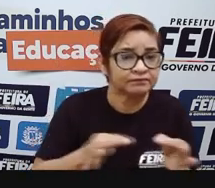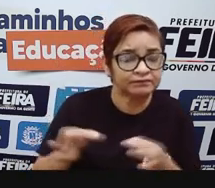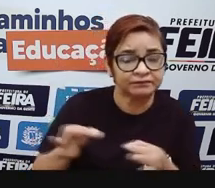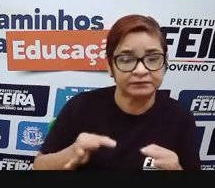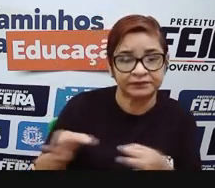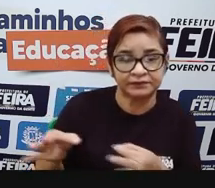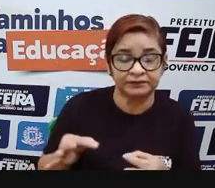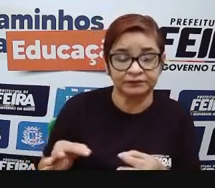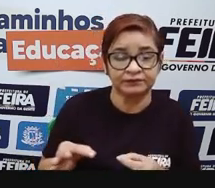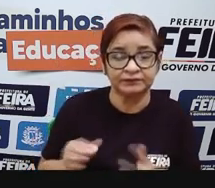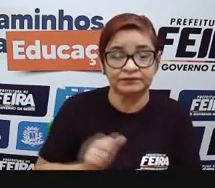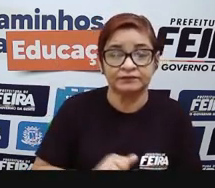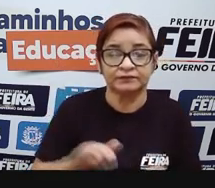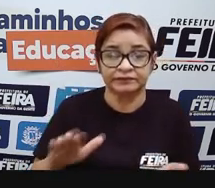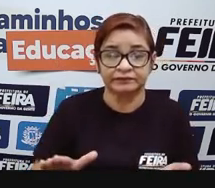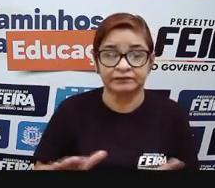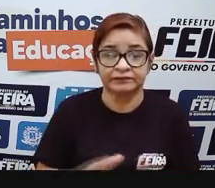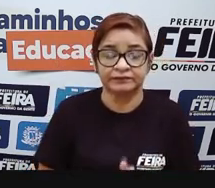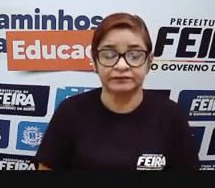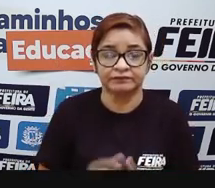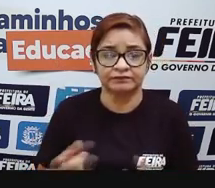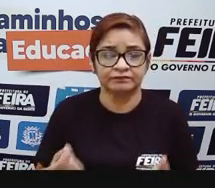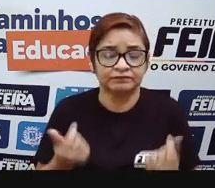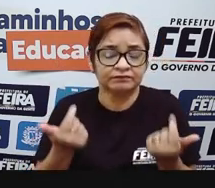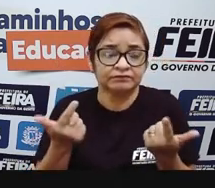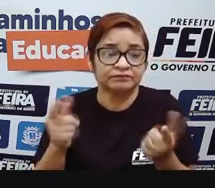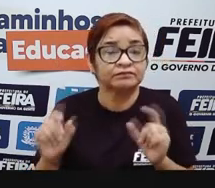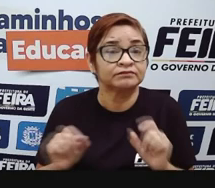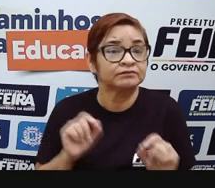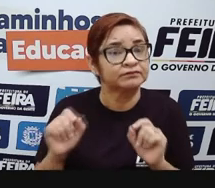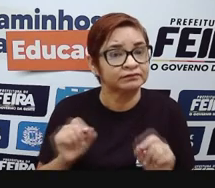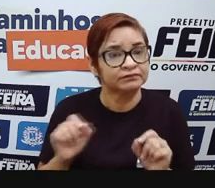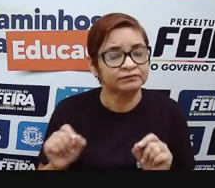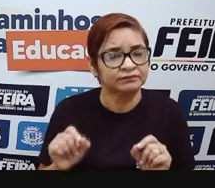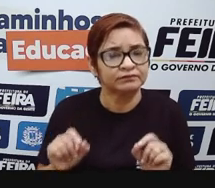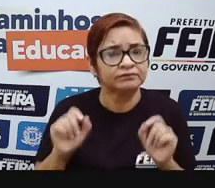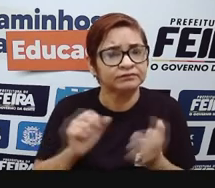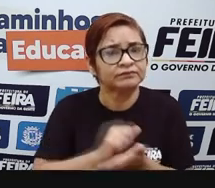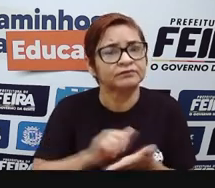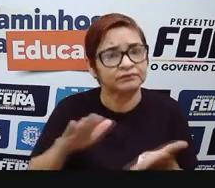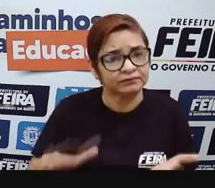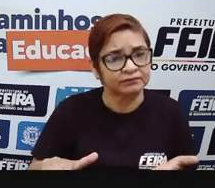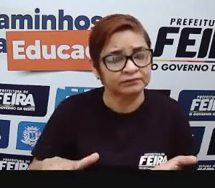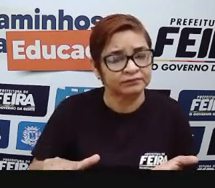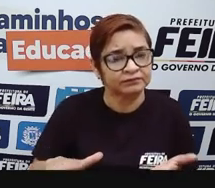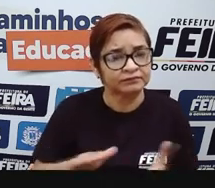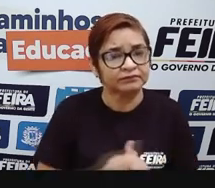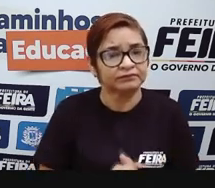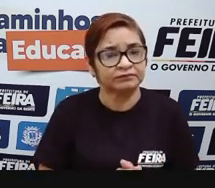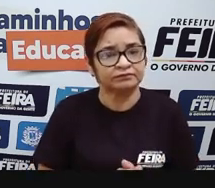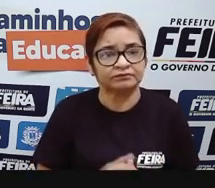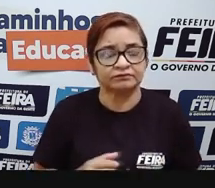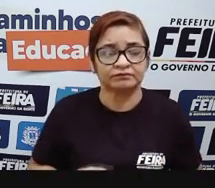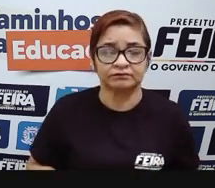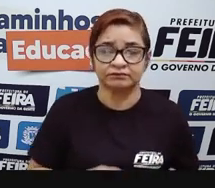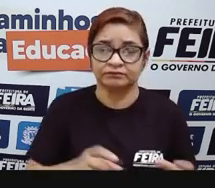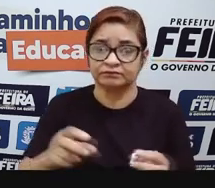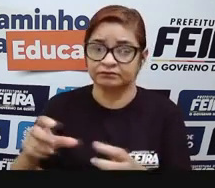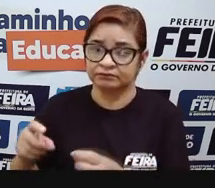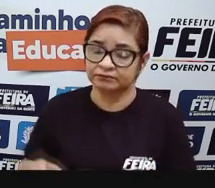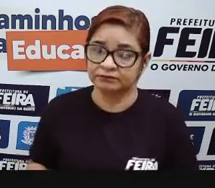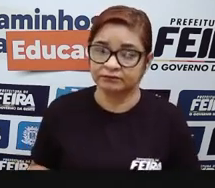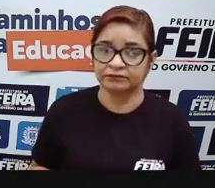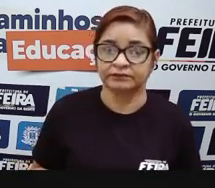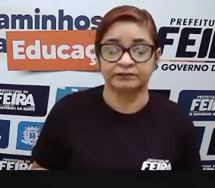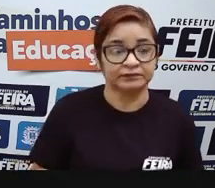a principal atividade do comércio, comércio gera em torno de quê? O que é que caracteriza o comércio, o que é que caracteriza a indústria